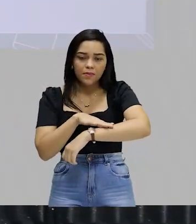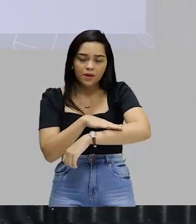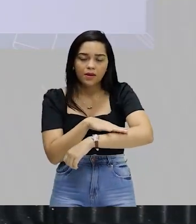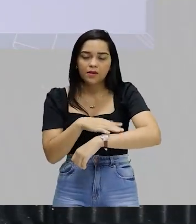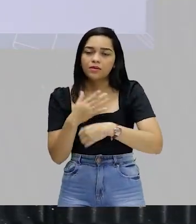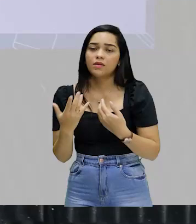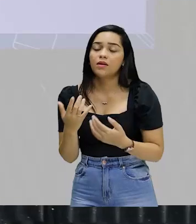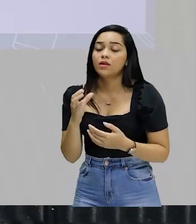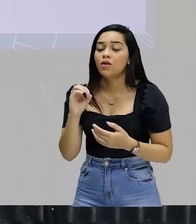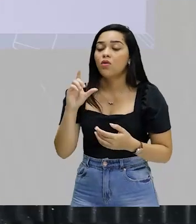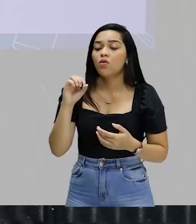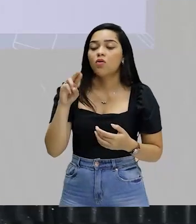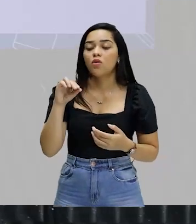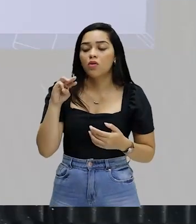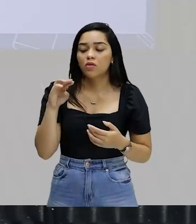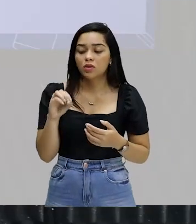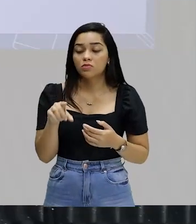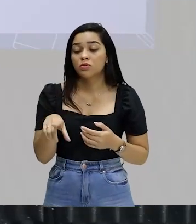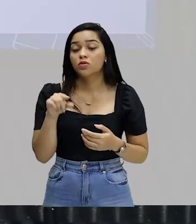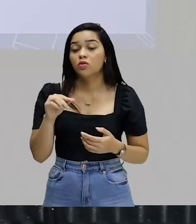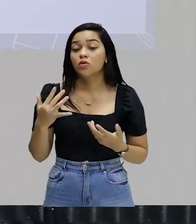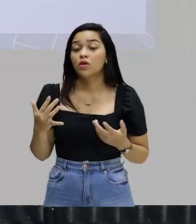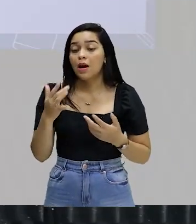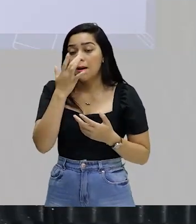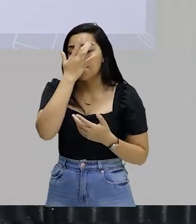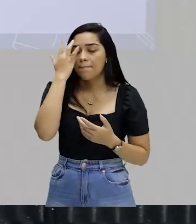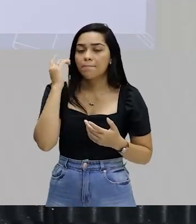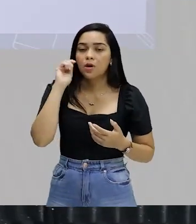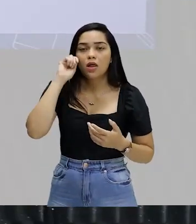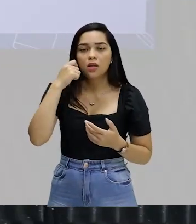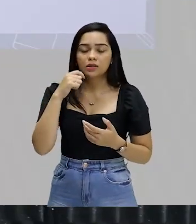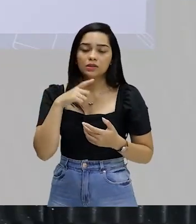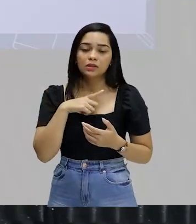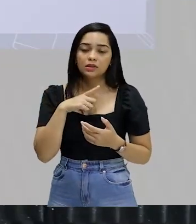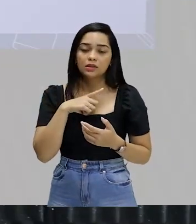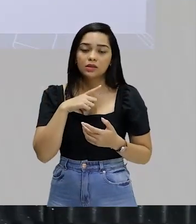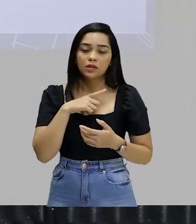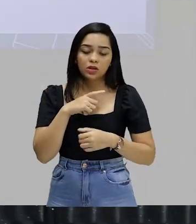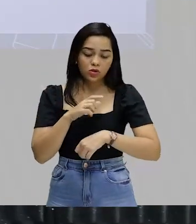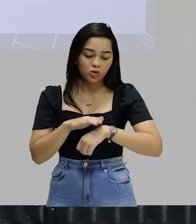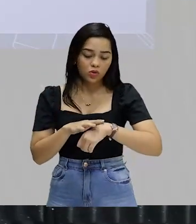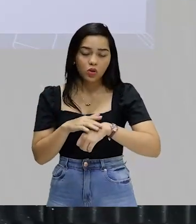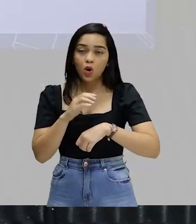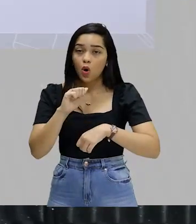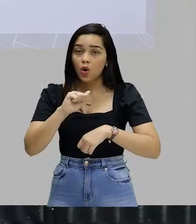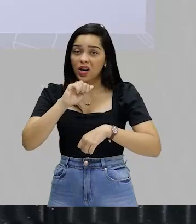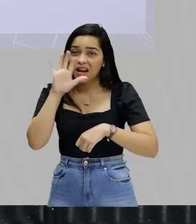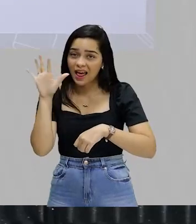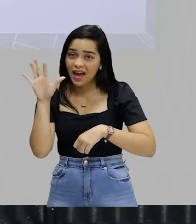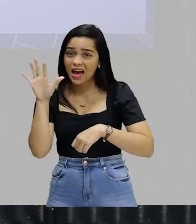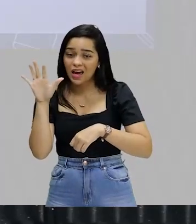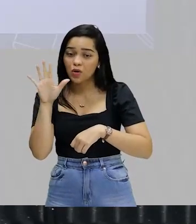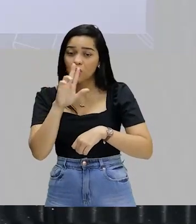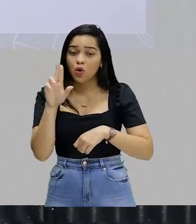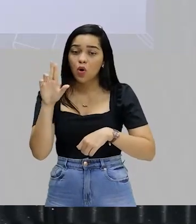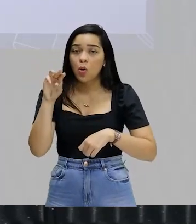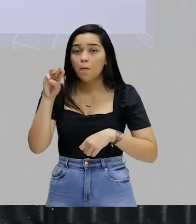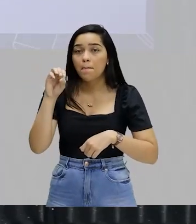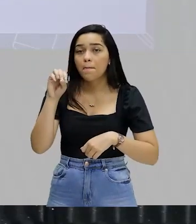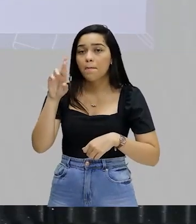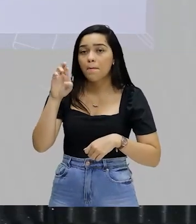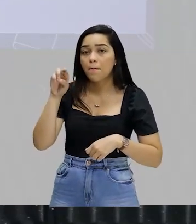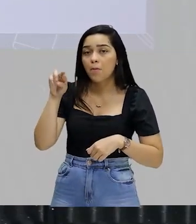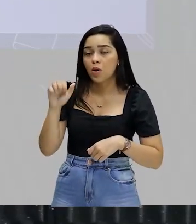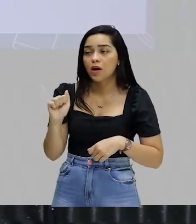Então, o colorismo determina isso. Uma pessoa negra que tem o tom de pele mais claro, que a gente chama de morena,